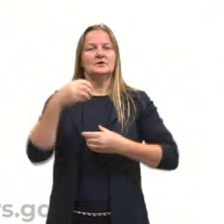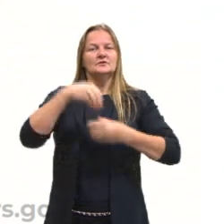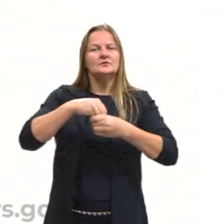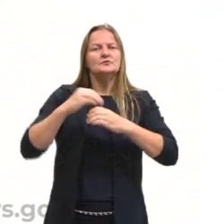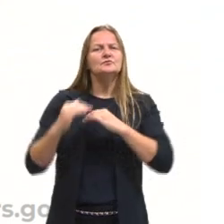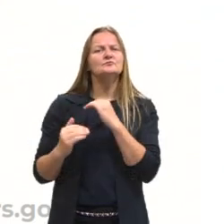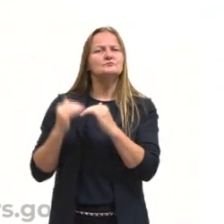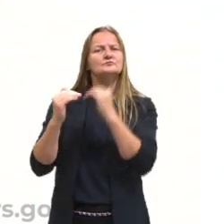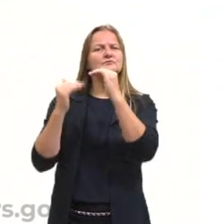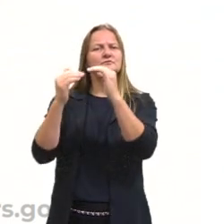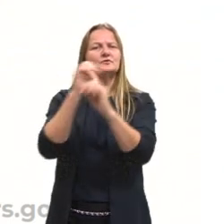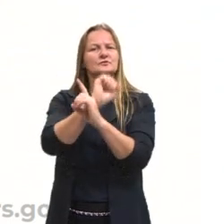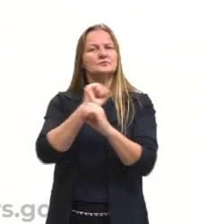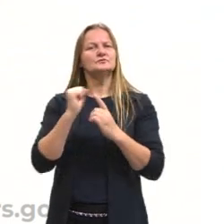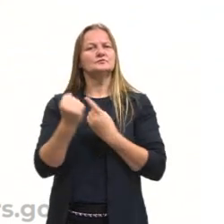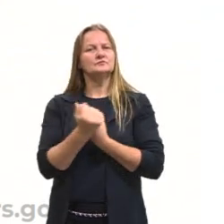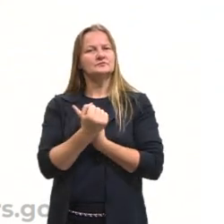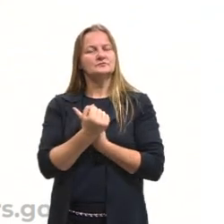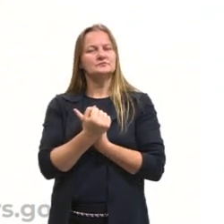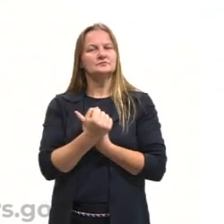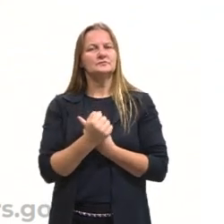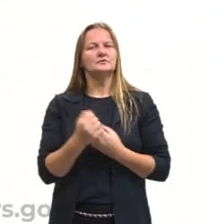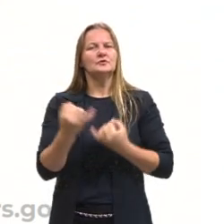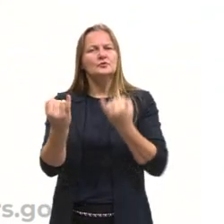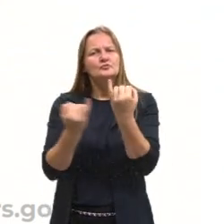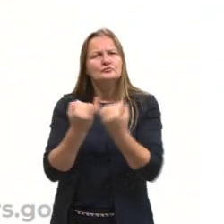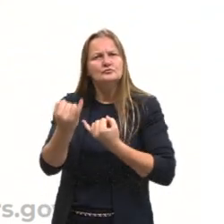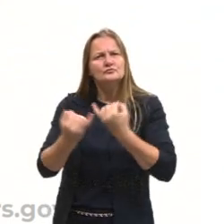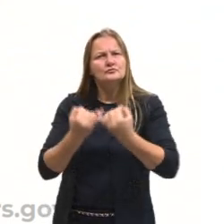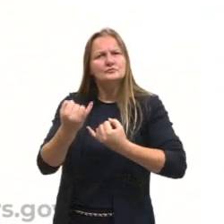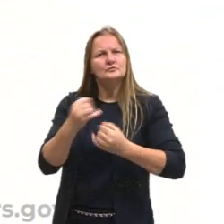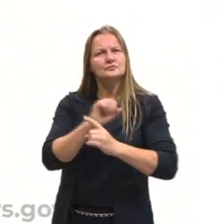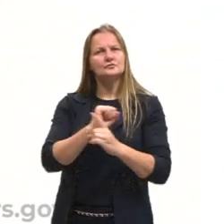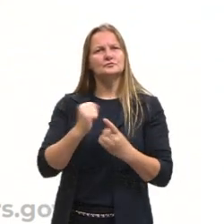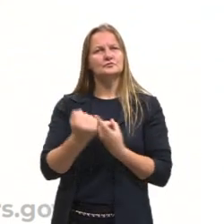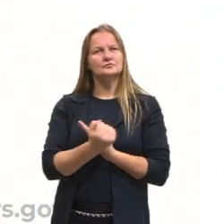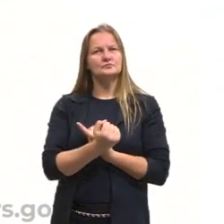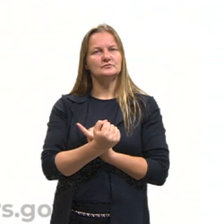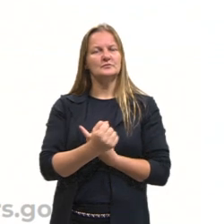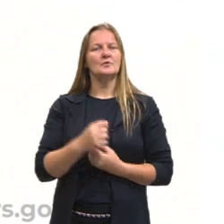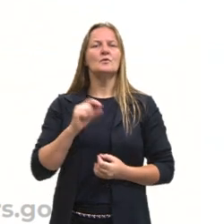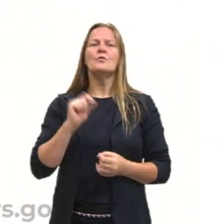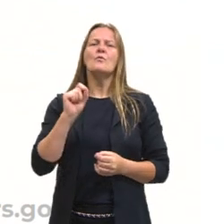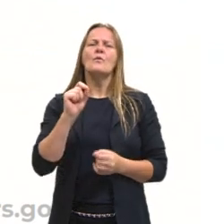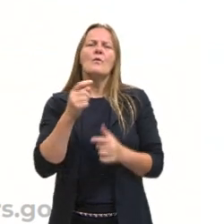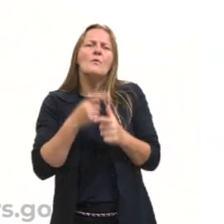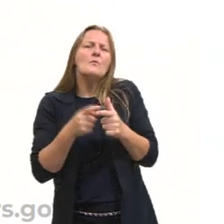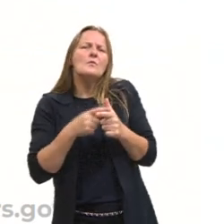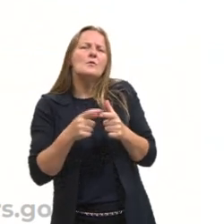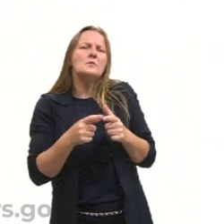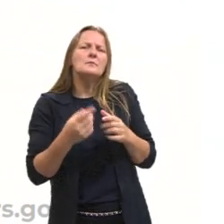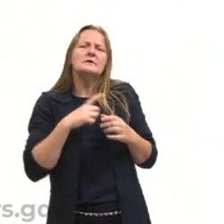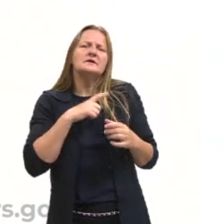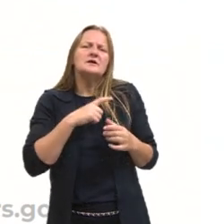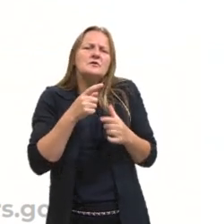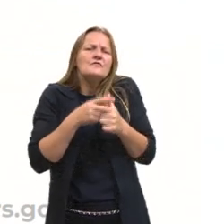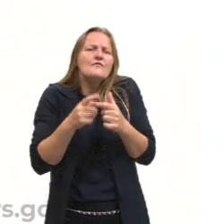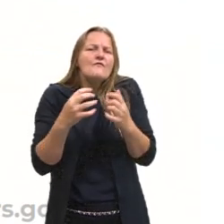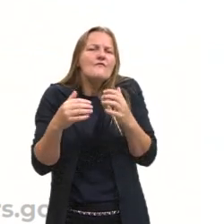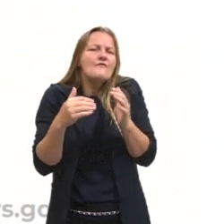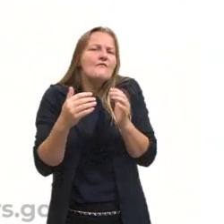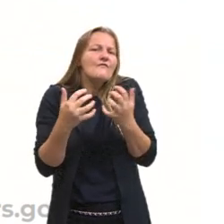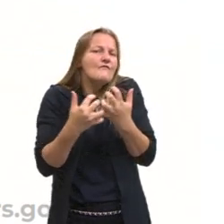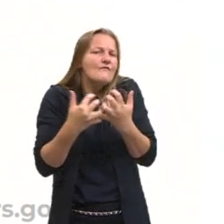processo de socialização e interação social? Que problemas e lacunas a sociedade está